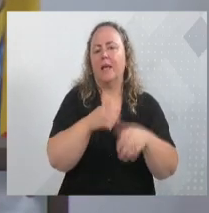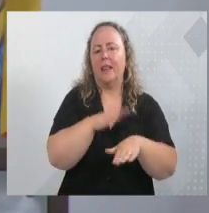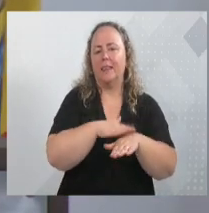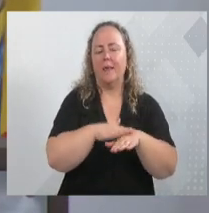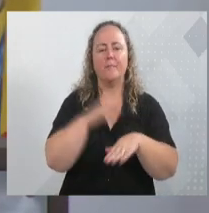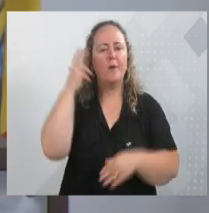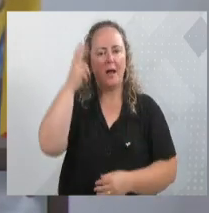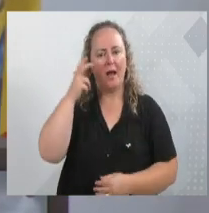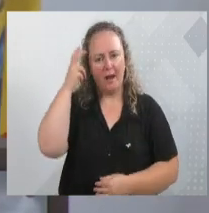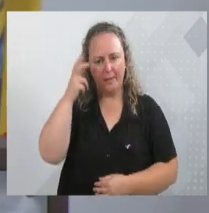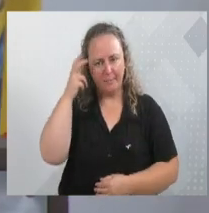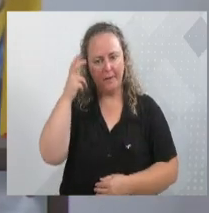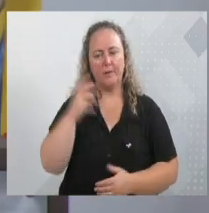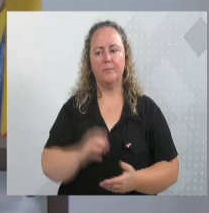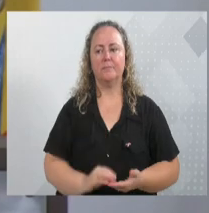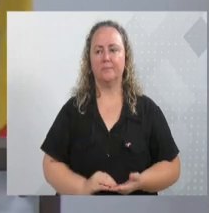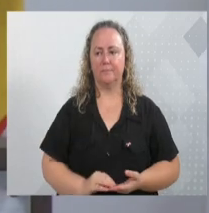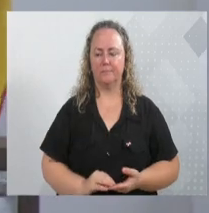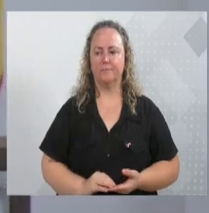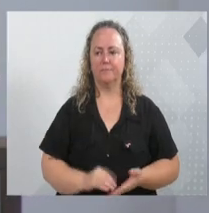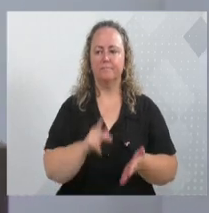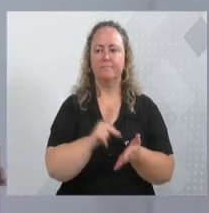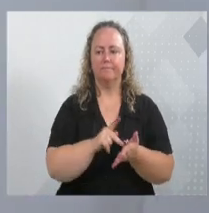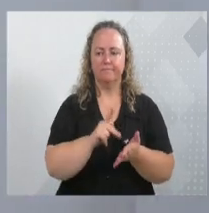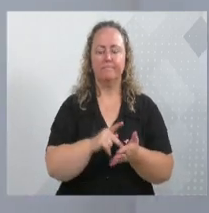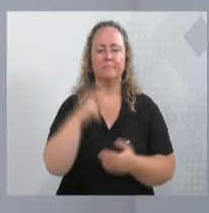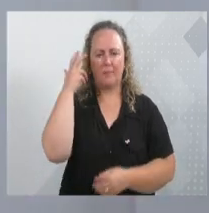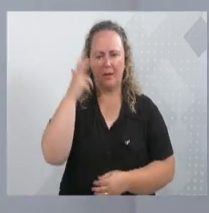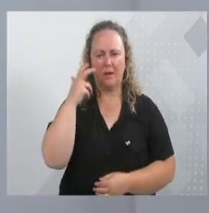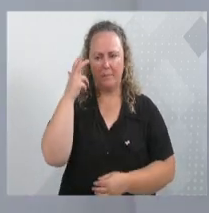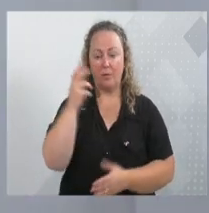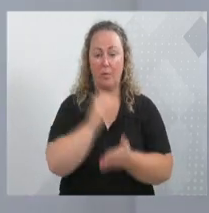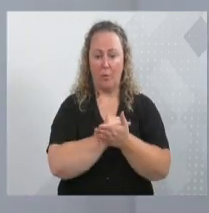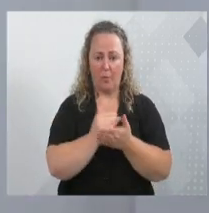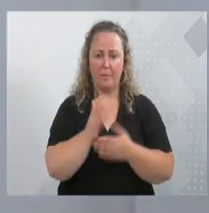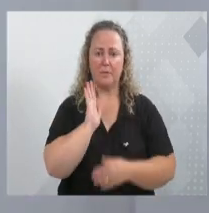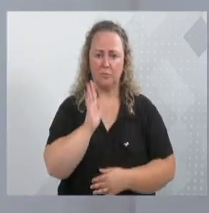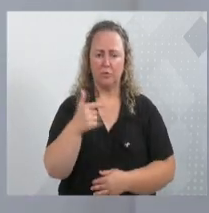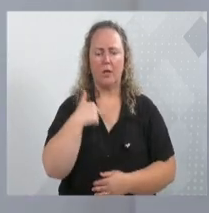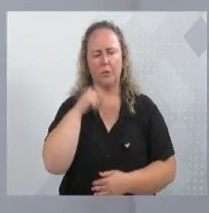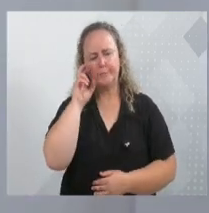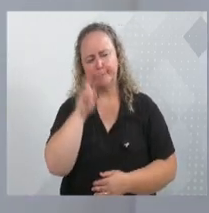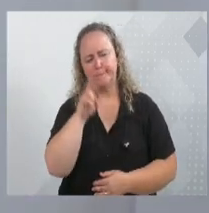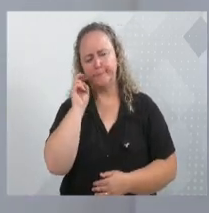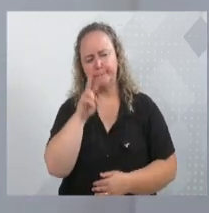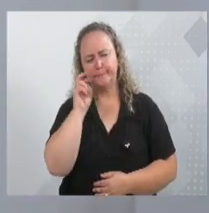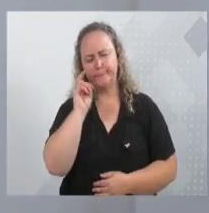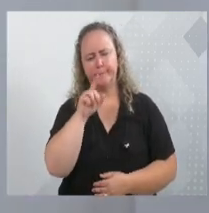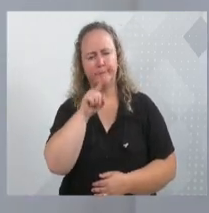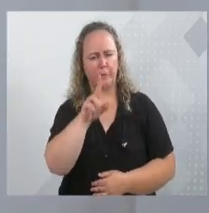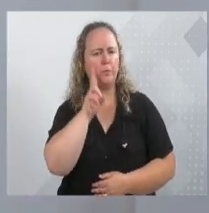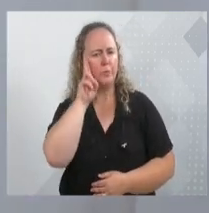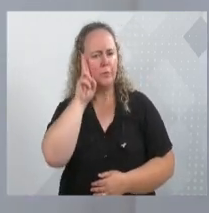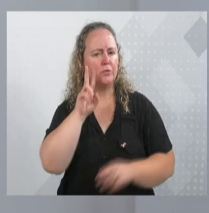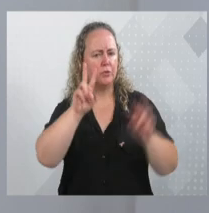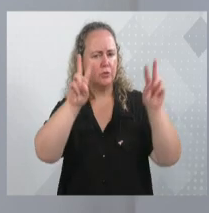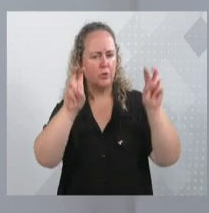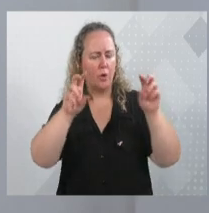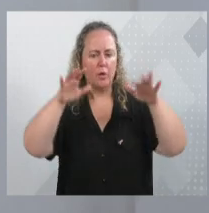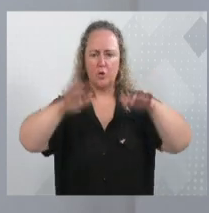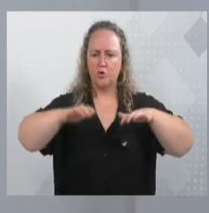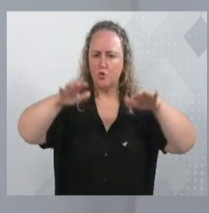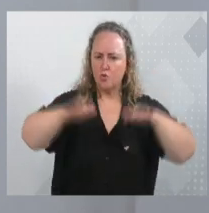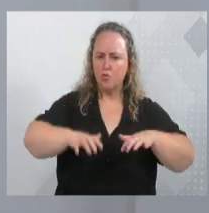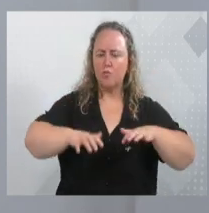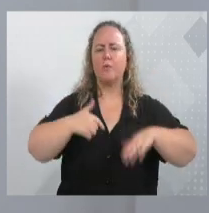alemão. Eu aqui, vereador alemão, desde o começo acompanhei a sua história com relação a essas chuvas